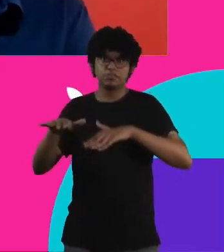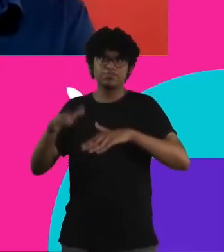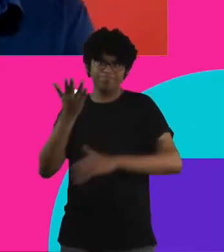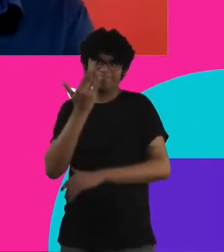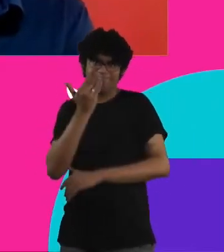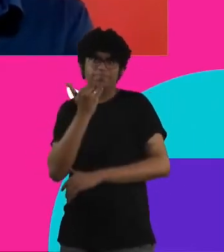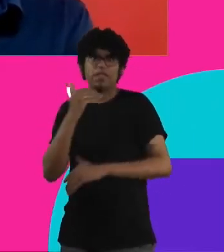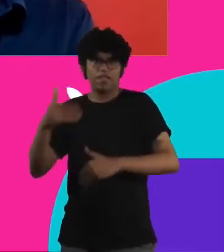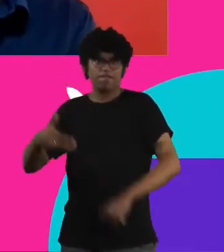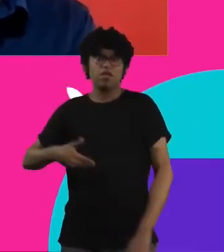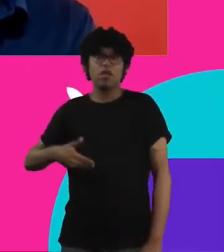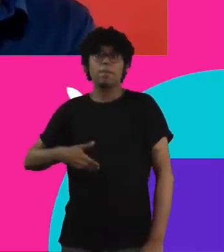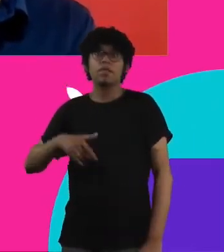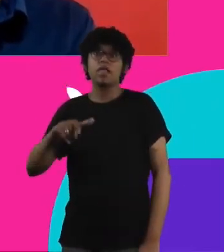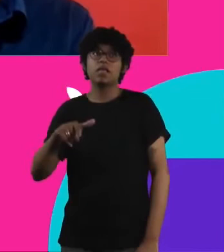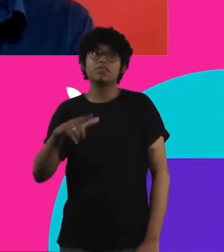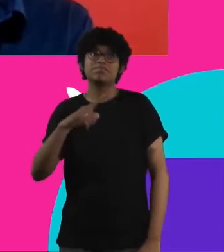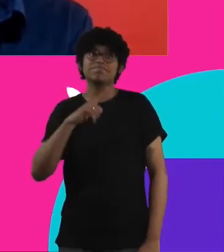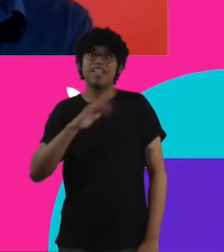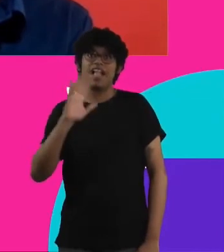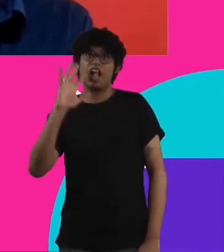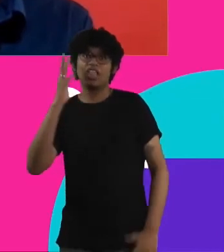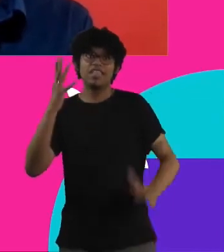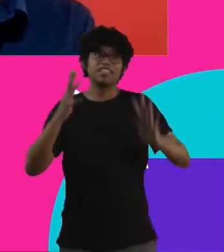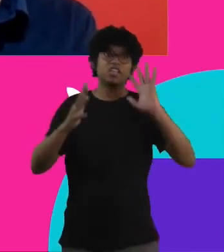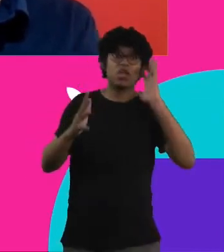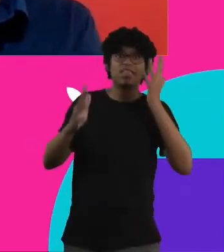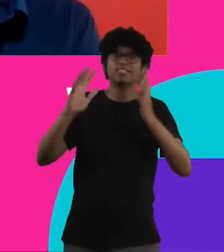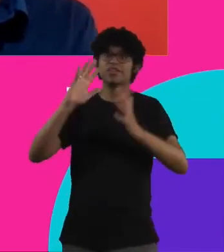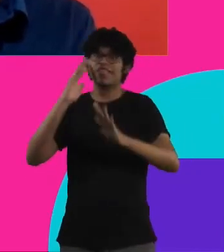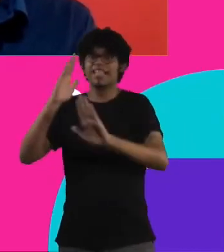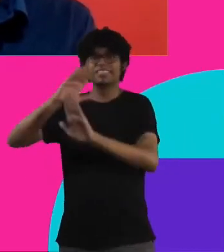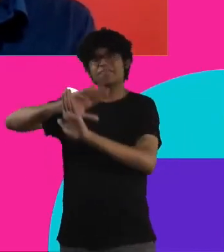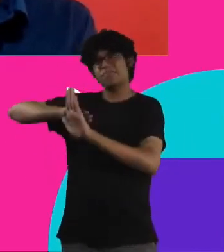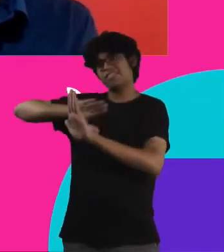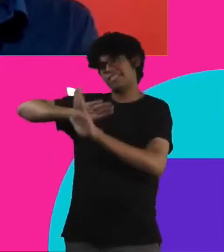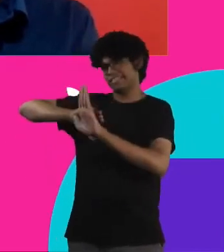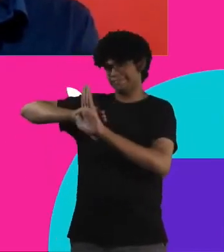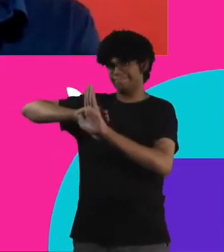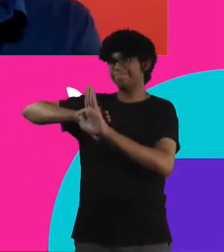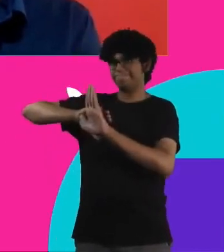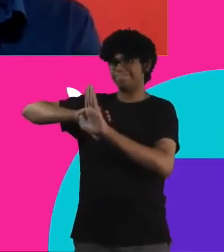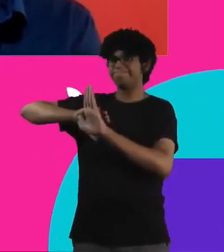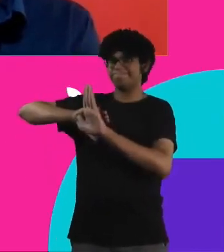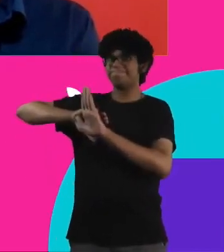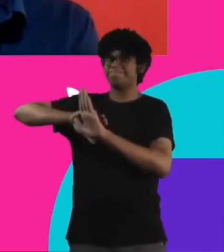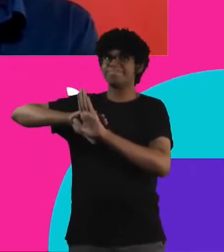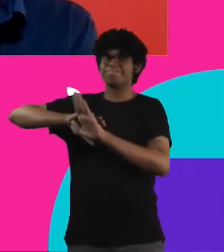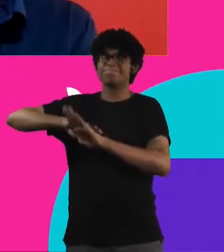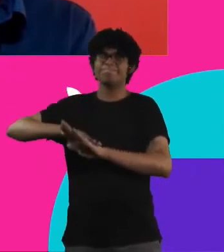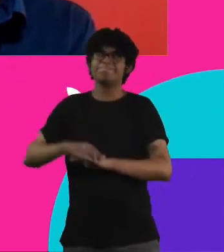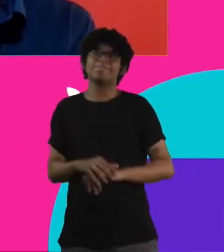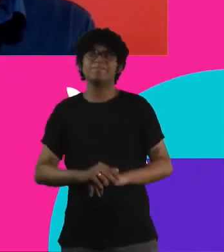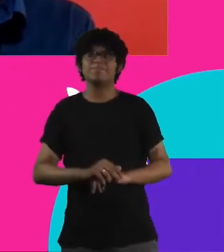muita coisa acontece ali nos bastidores, que não vem à tona. Muitos movimentos